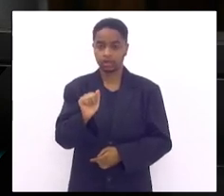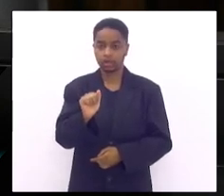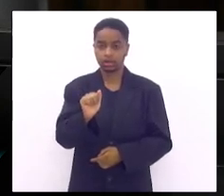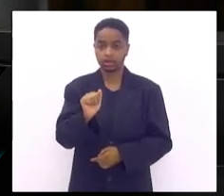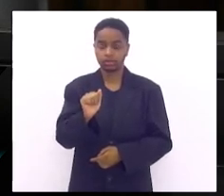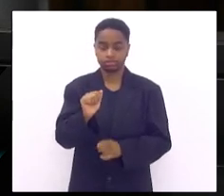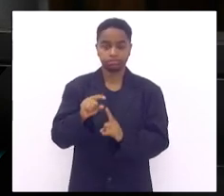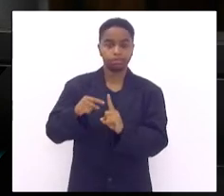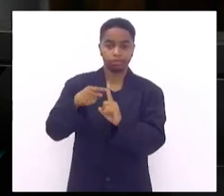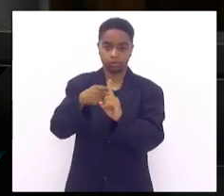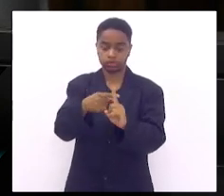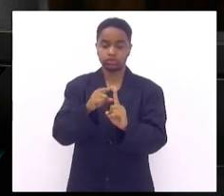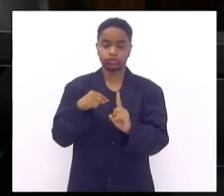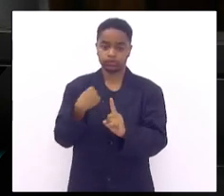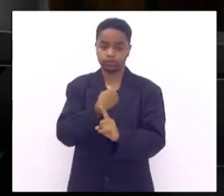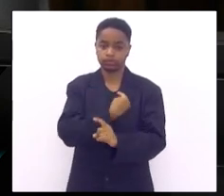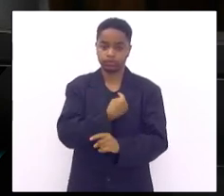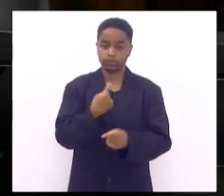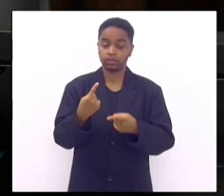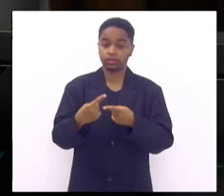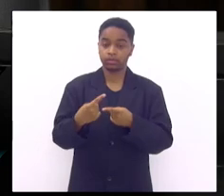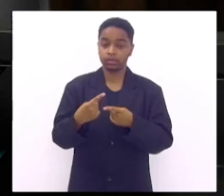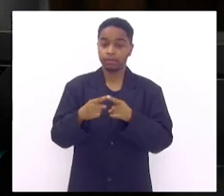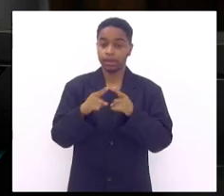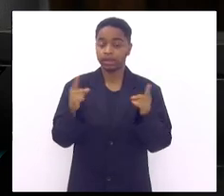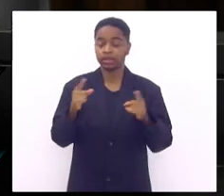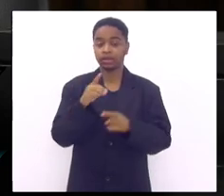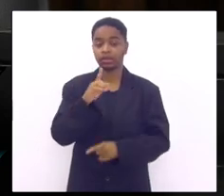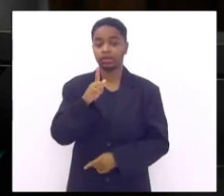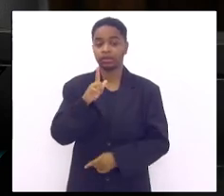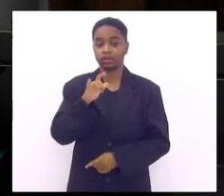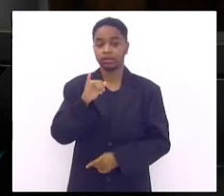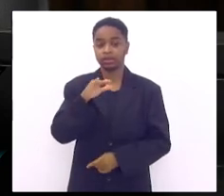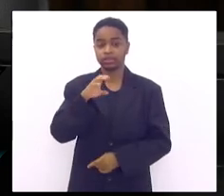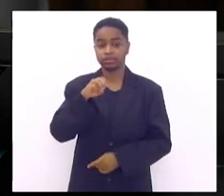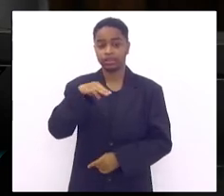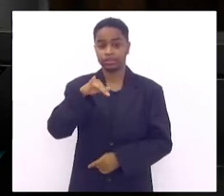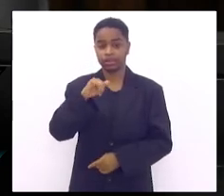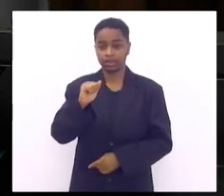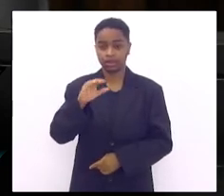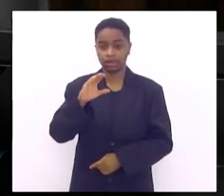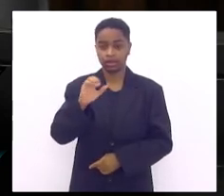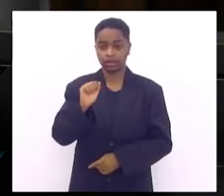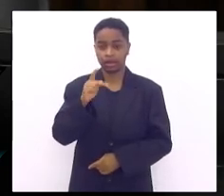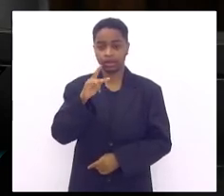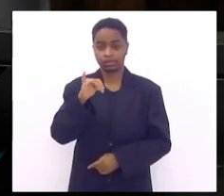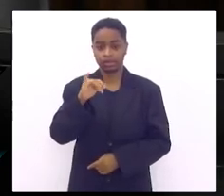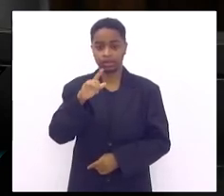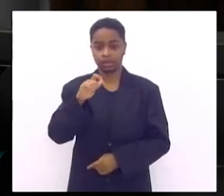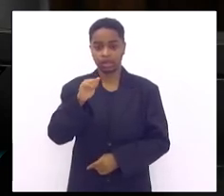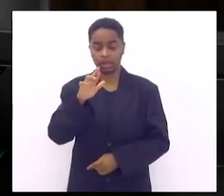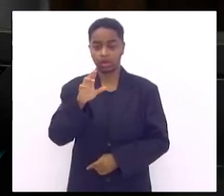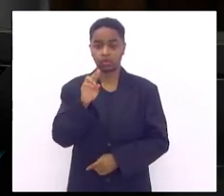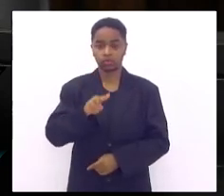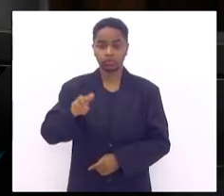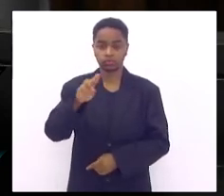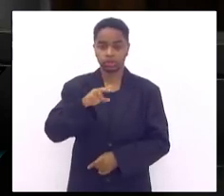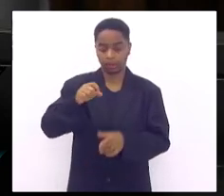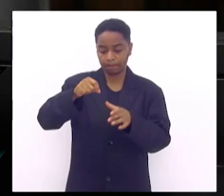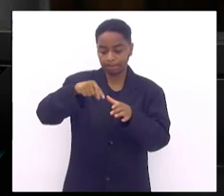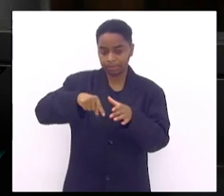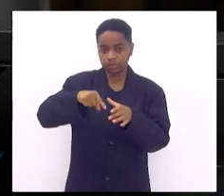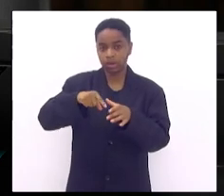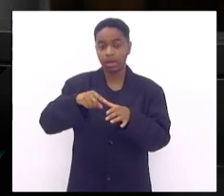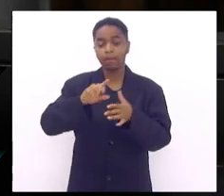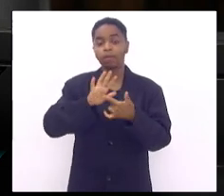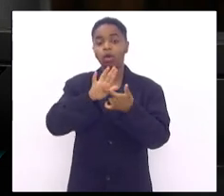vantagem para a gente a glicemia capilar que a gente faz é hemoglicoteste aquela gotinha de sangue com a fita ela diz que